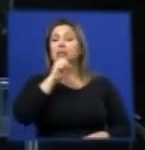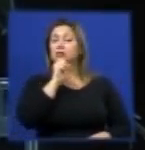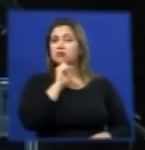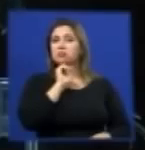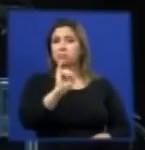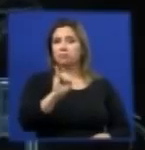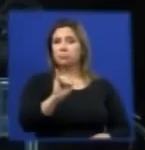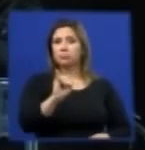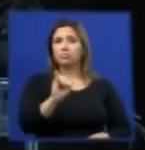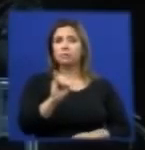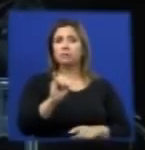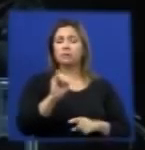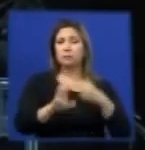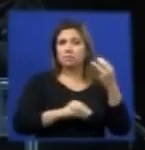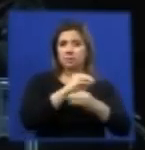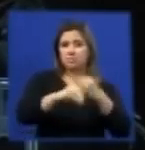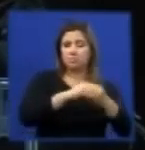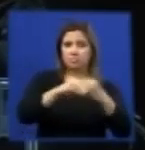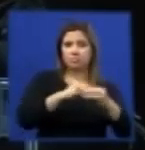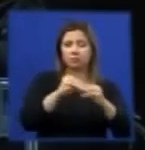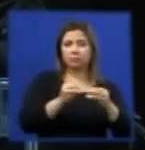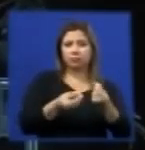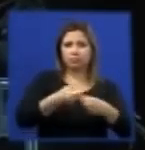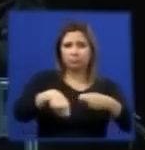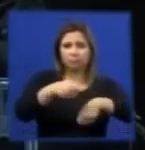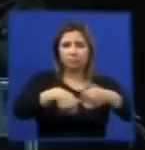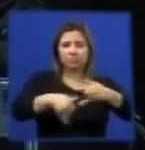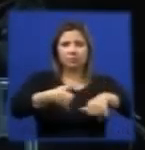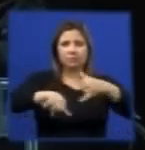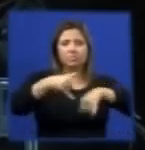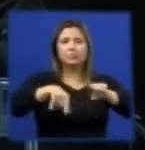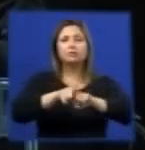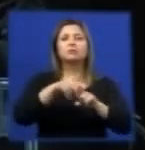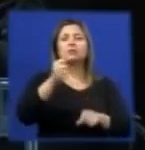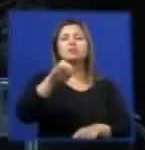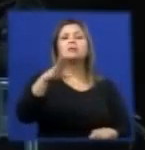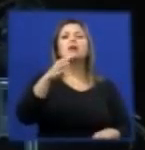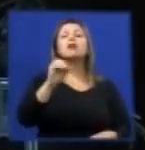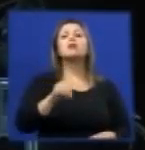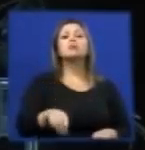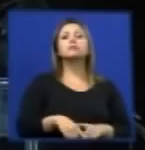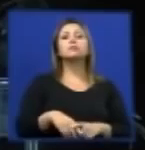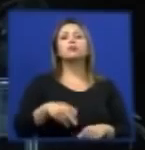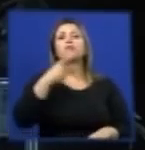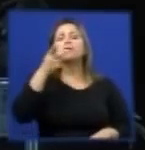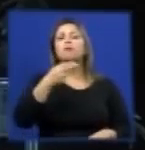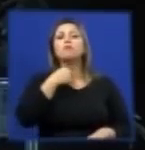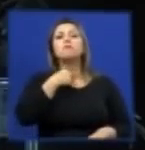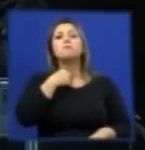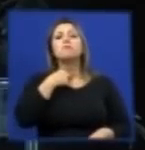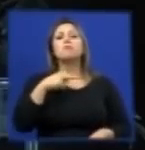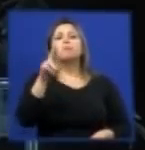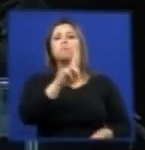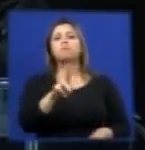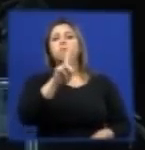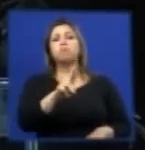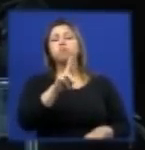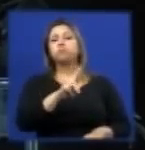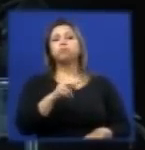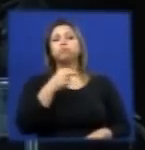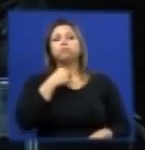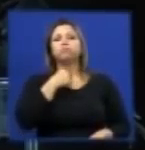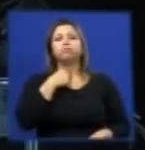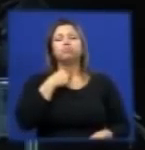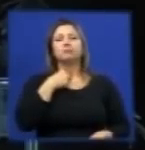material, mesmo o aço, então, nessa análise, a gente não poderia utilizar ácido, não poderia utilizar aço.